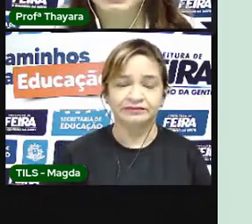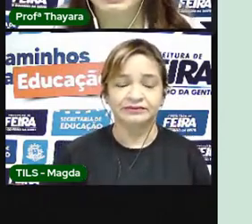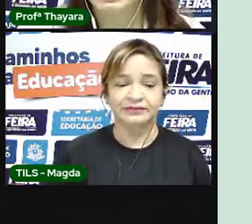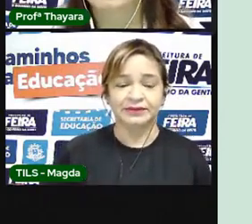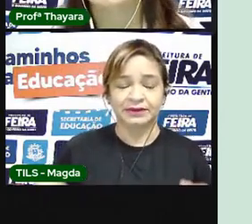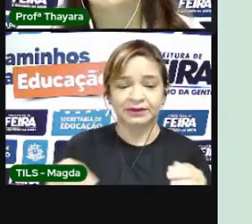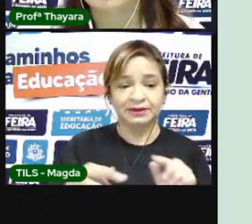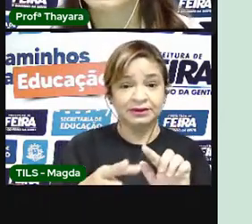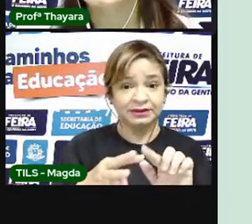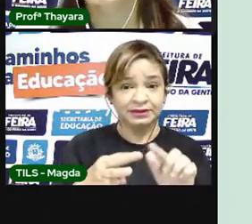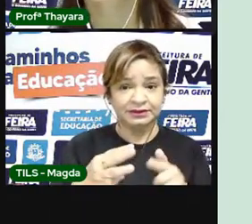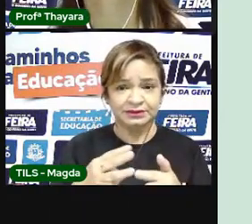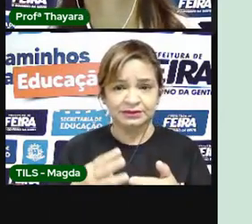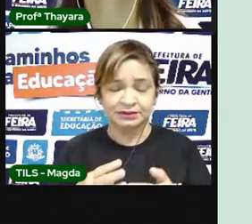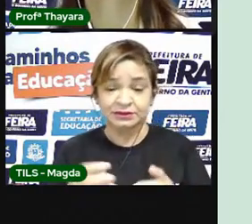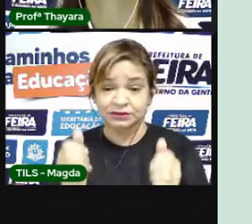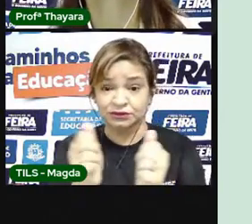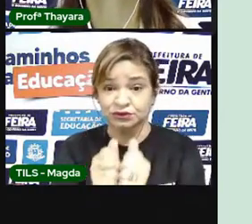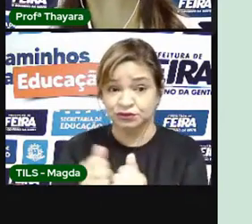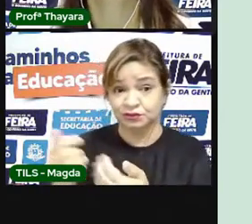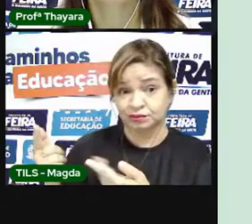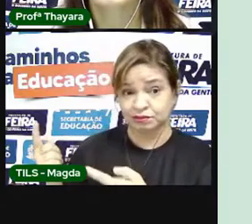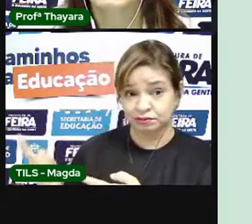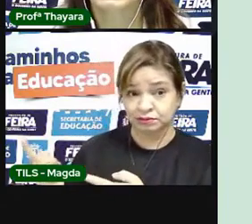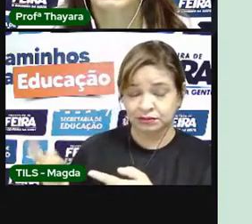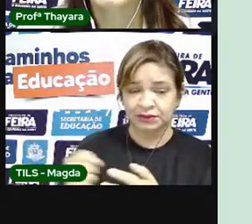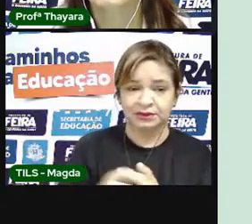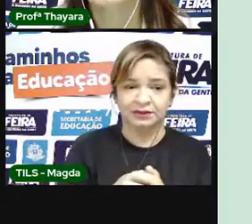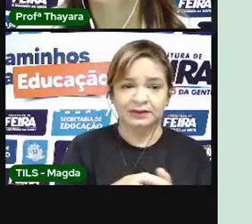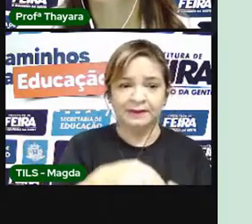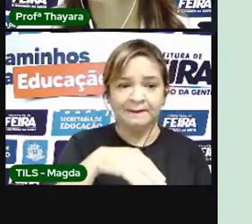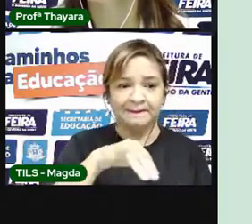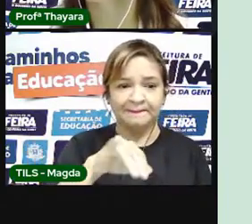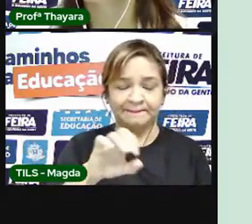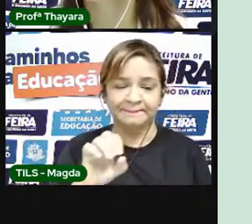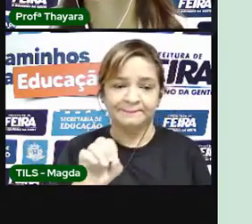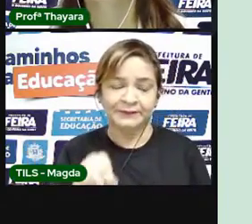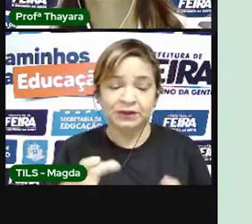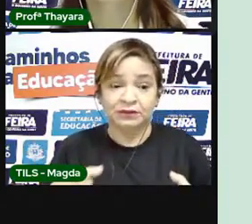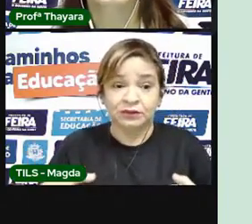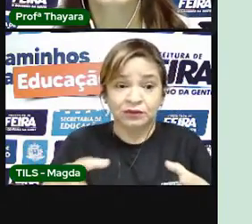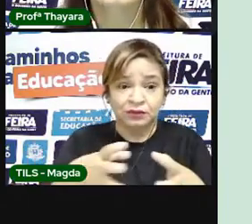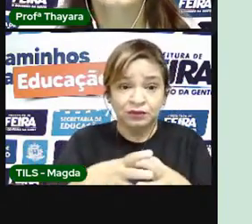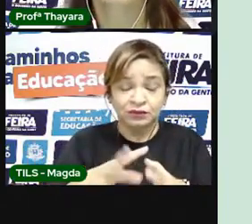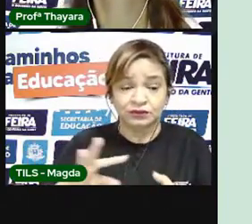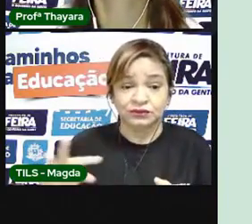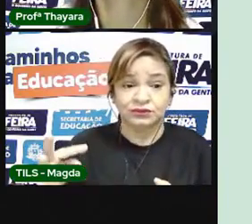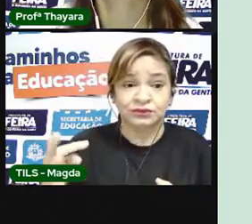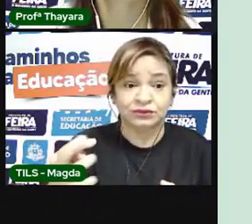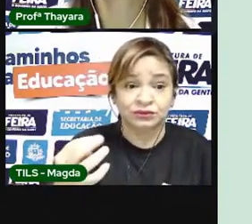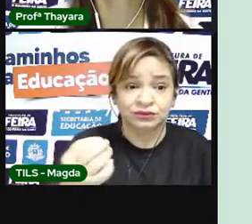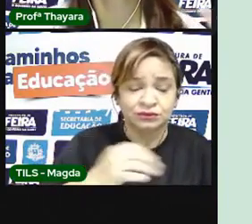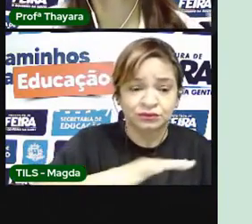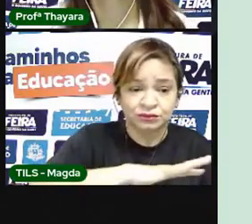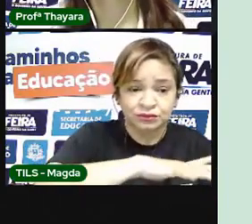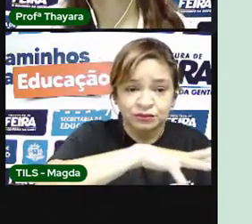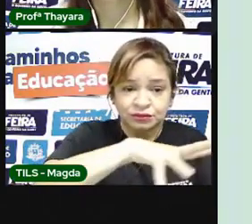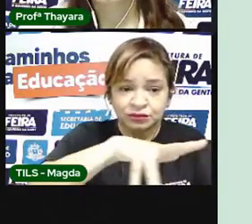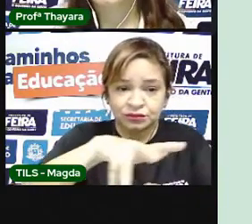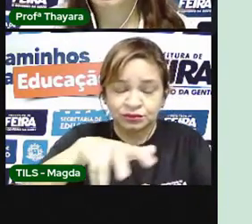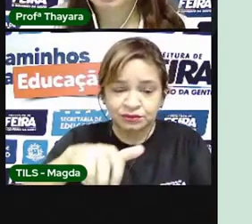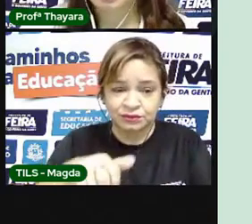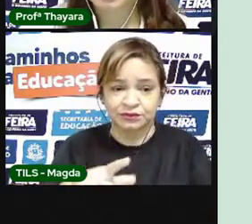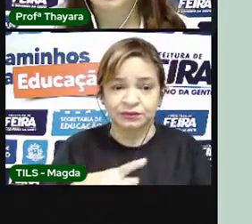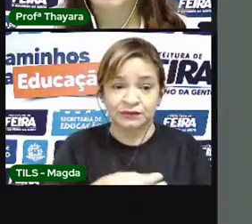três juntas acabam formando o que a gente chama de biosfera, que é o conjunto de todos os ambientes onde a gente encontra seres